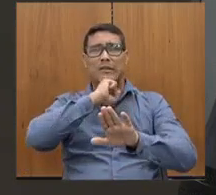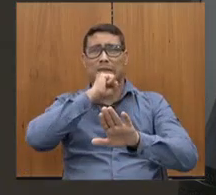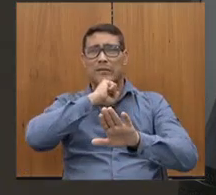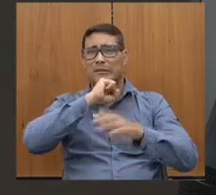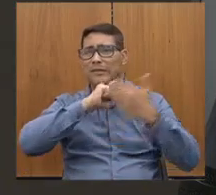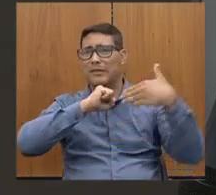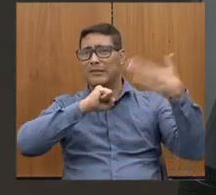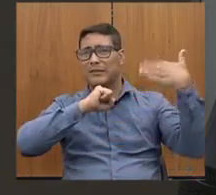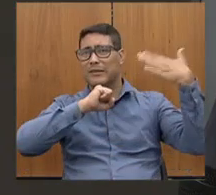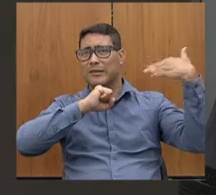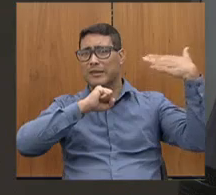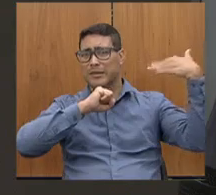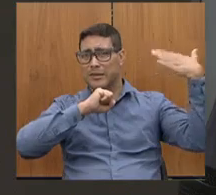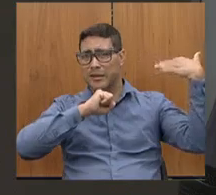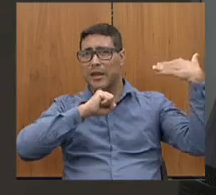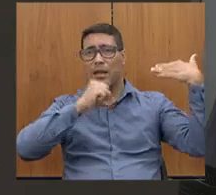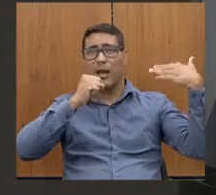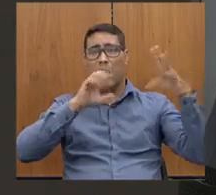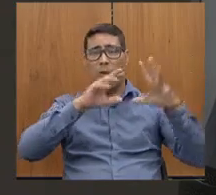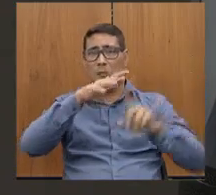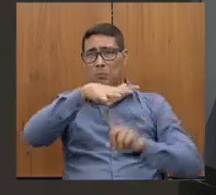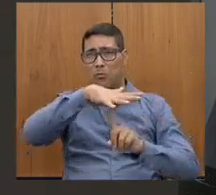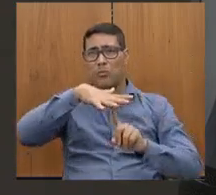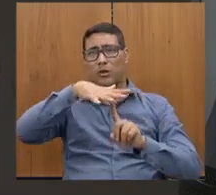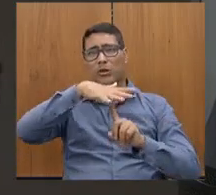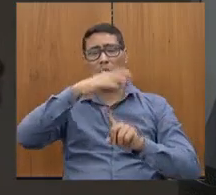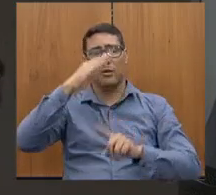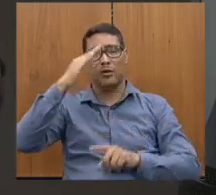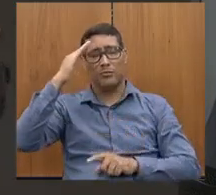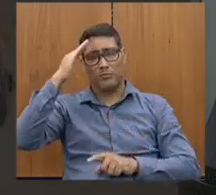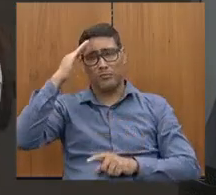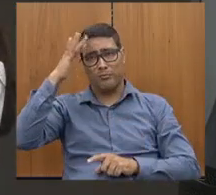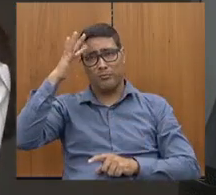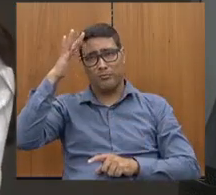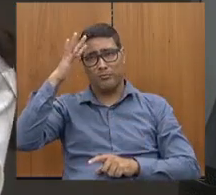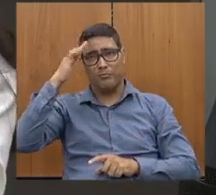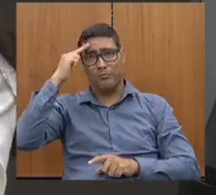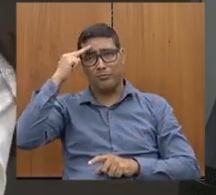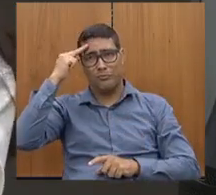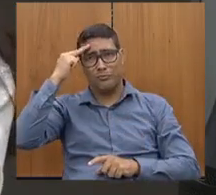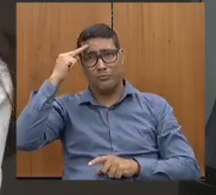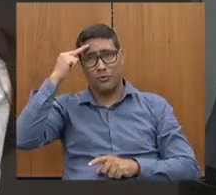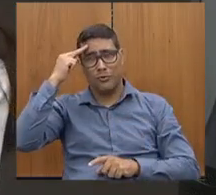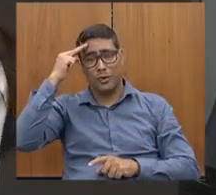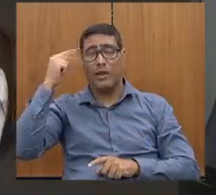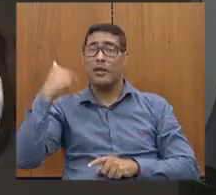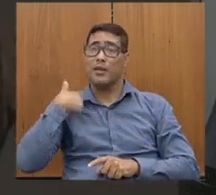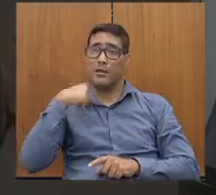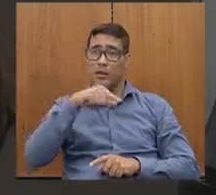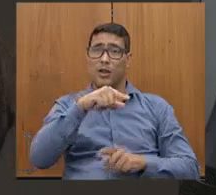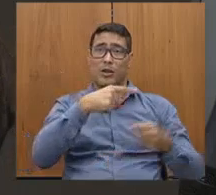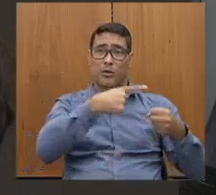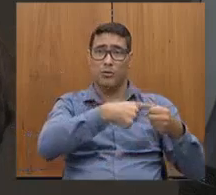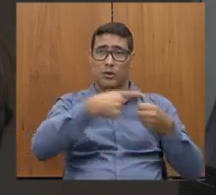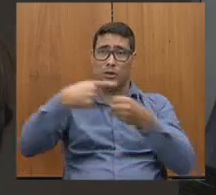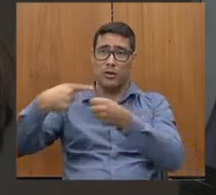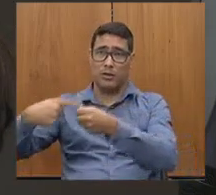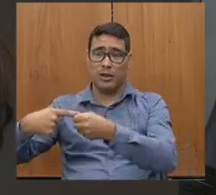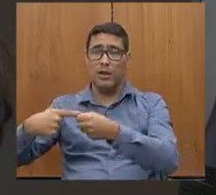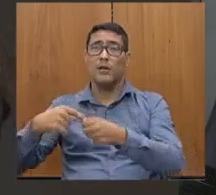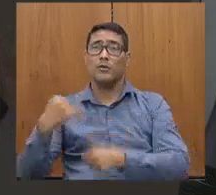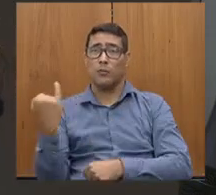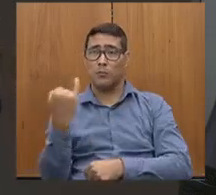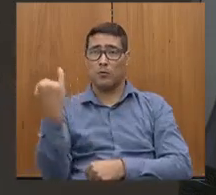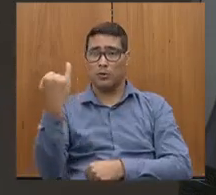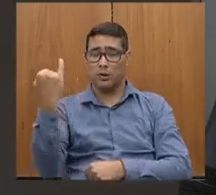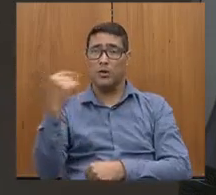da população da região, que liga duas regiões importantes, que é a Zona da Mata e a região do Vale